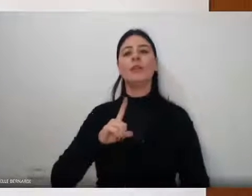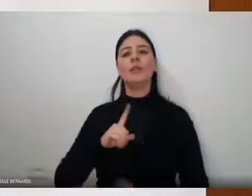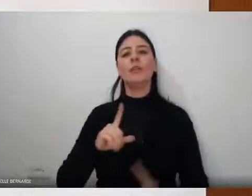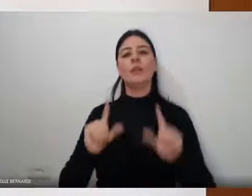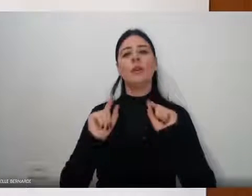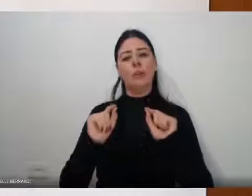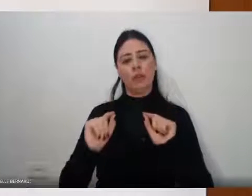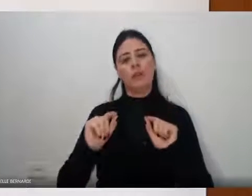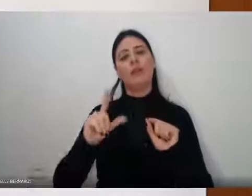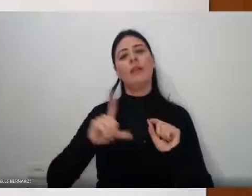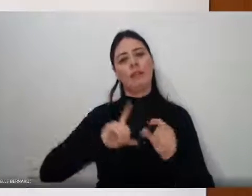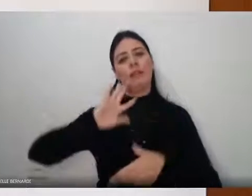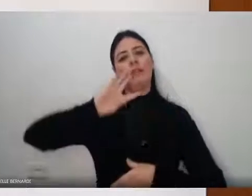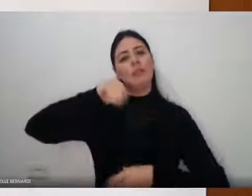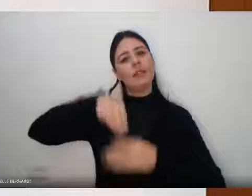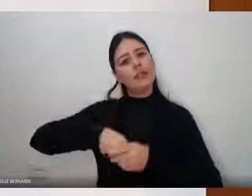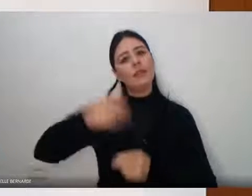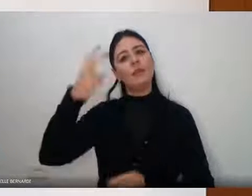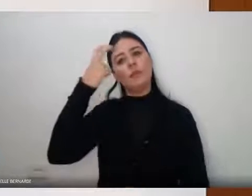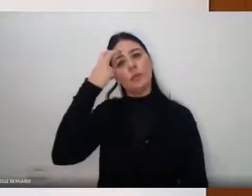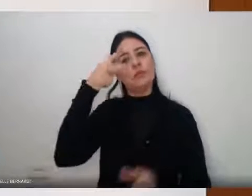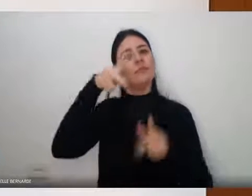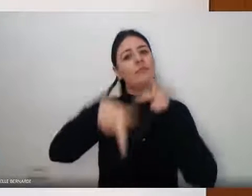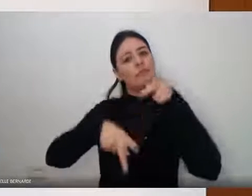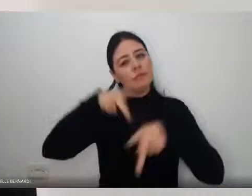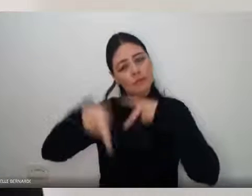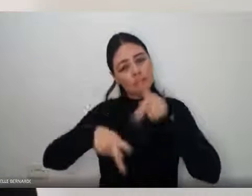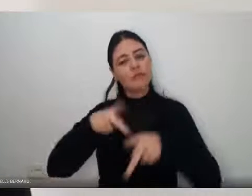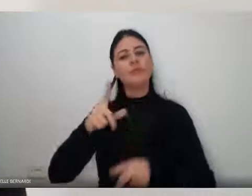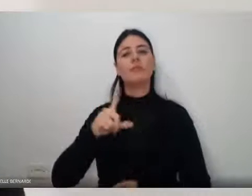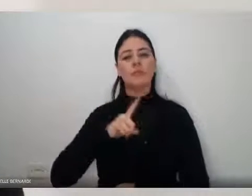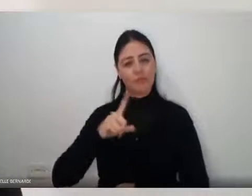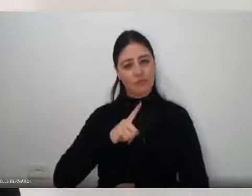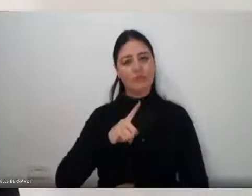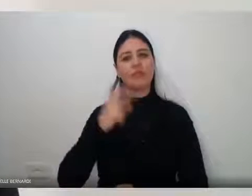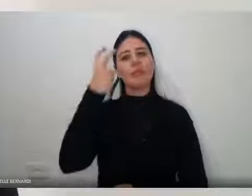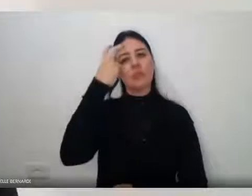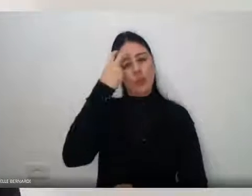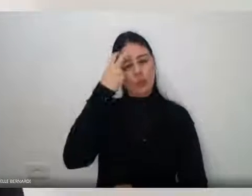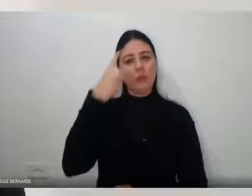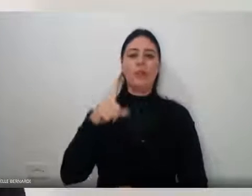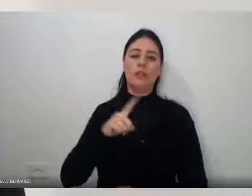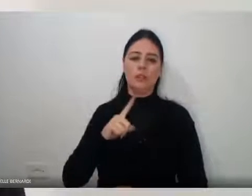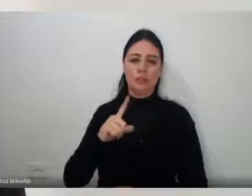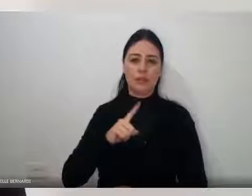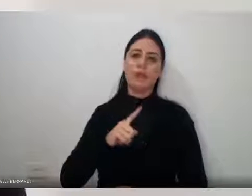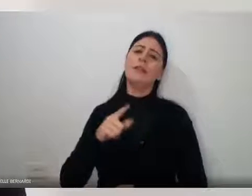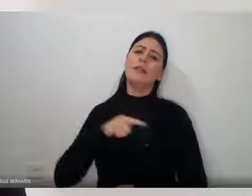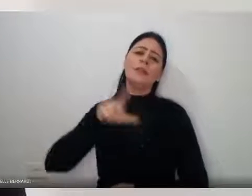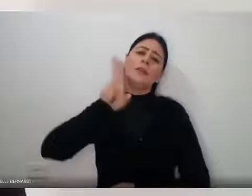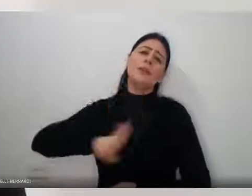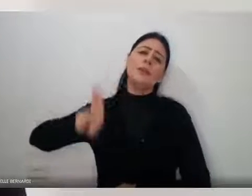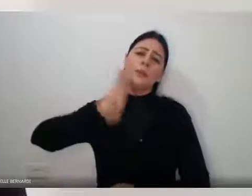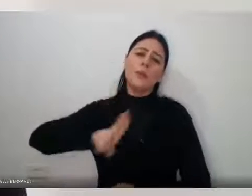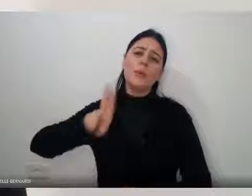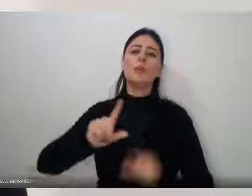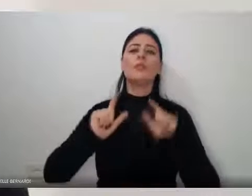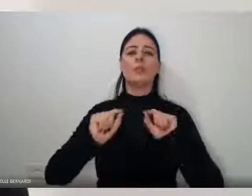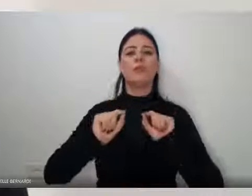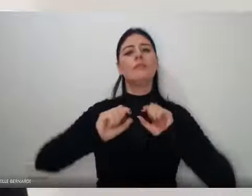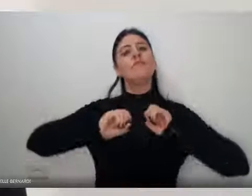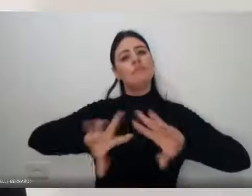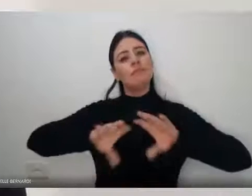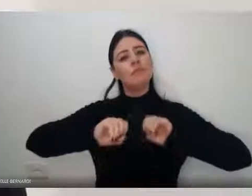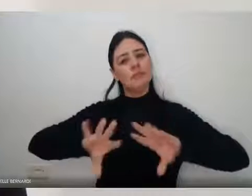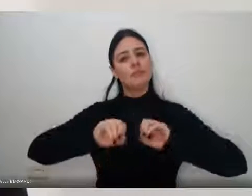muito utilizados para transmitir ensinamentos, ok? Outro ditado popular também transmitido de forma equivocada foi,